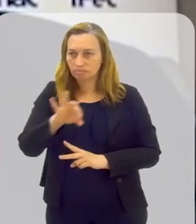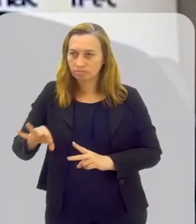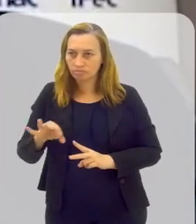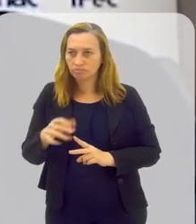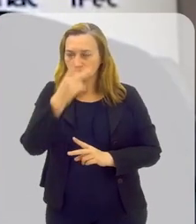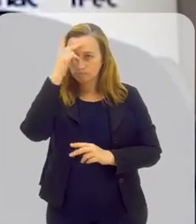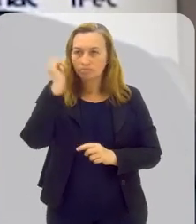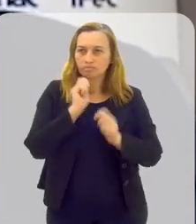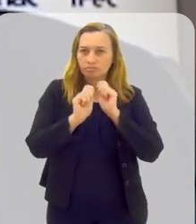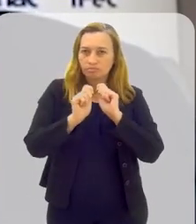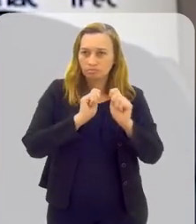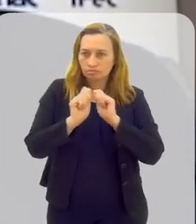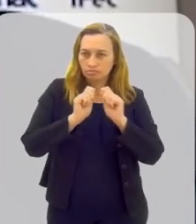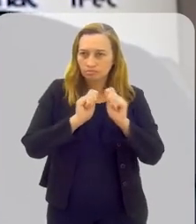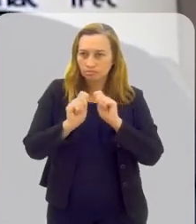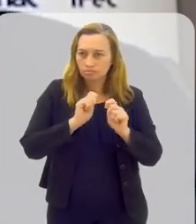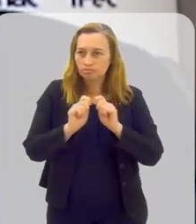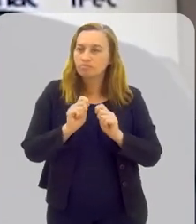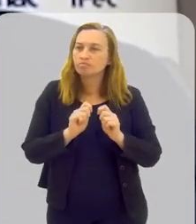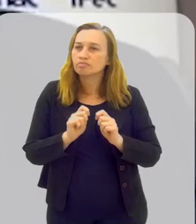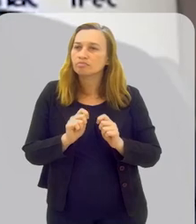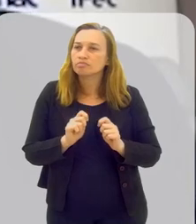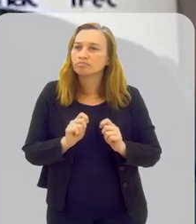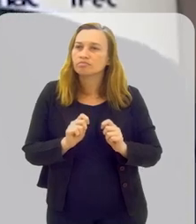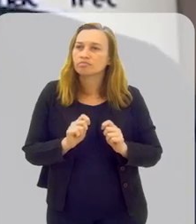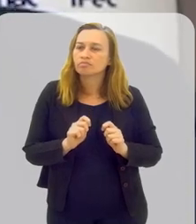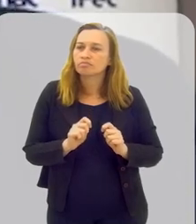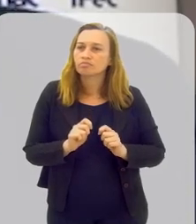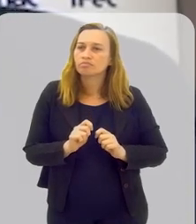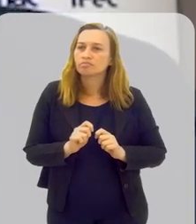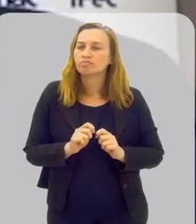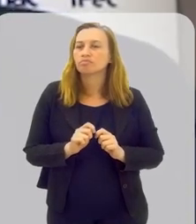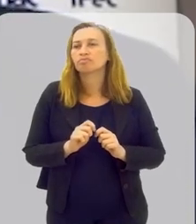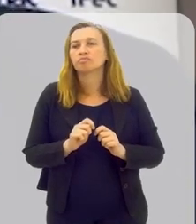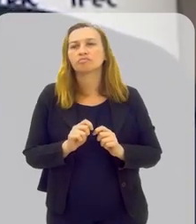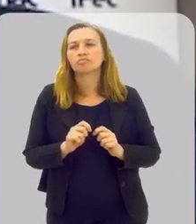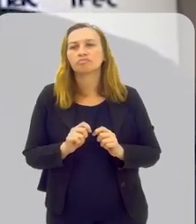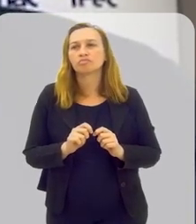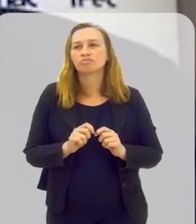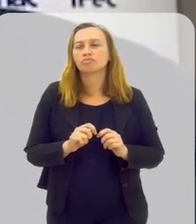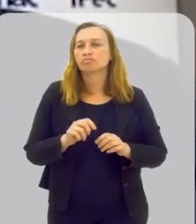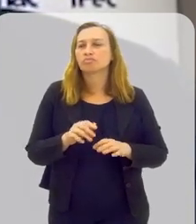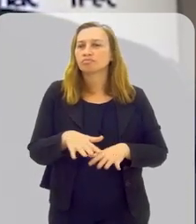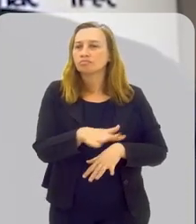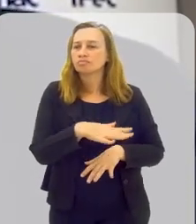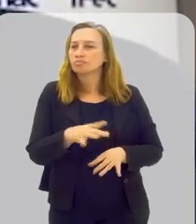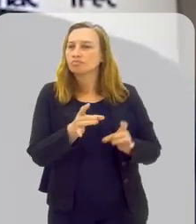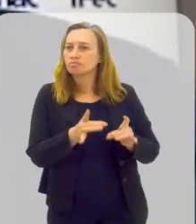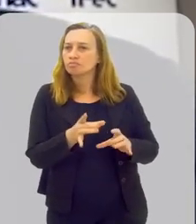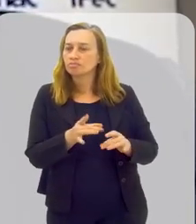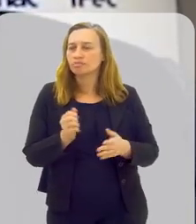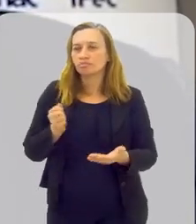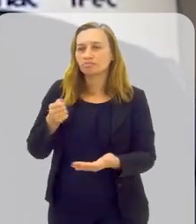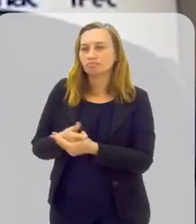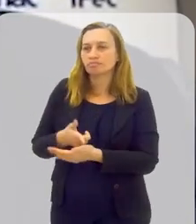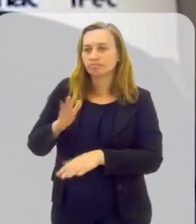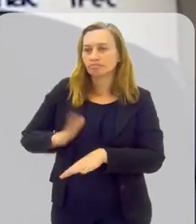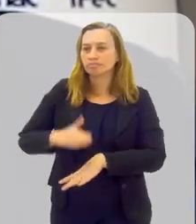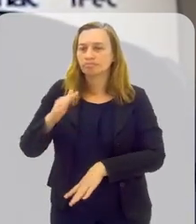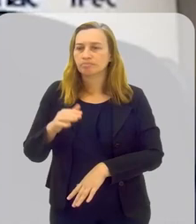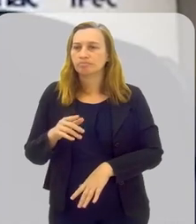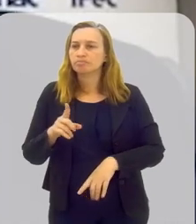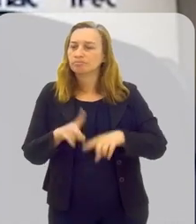dos entrevistados têm considerações em relações ao meio ambiente, estariam dispostos a pagar